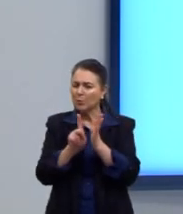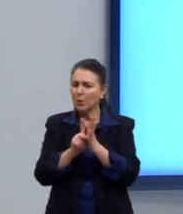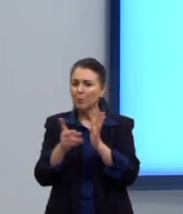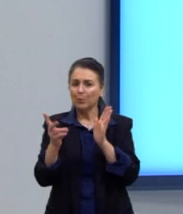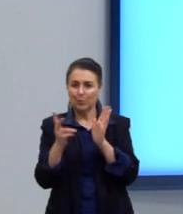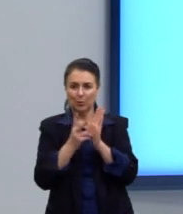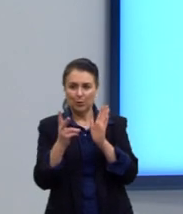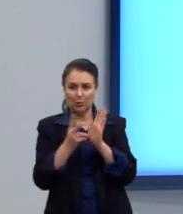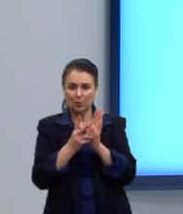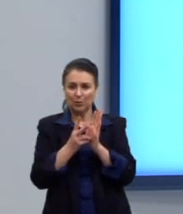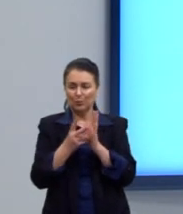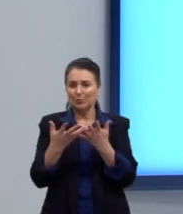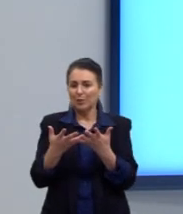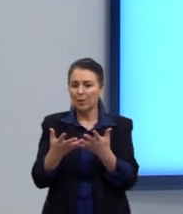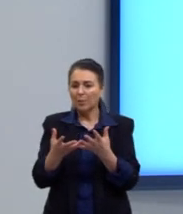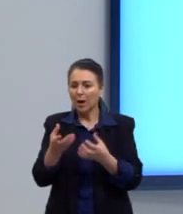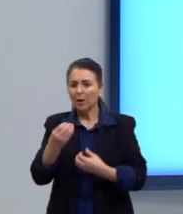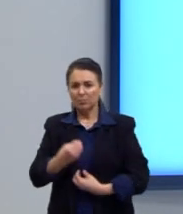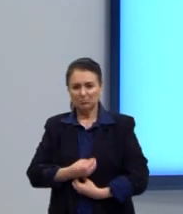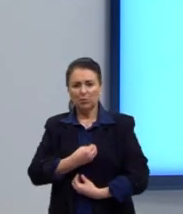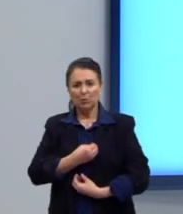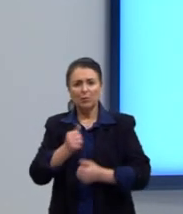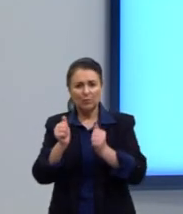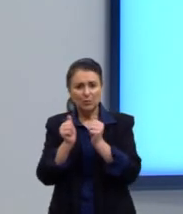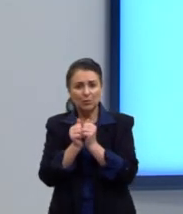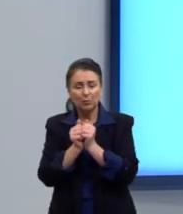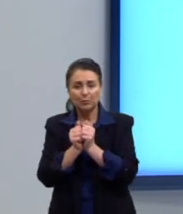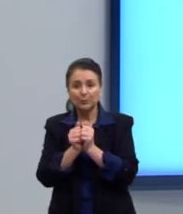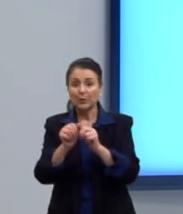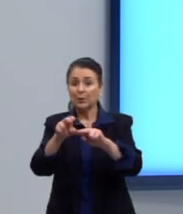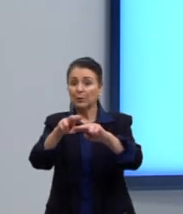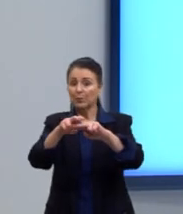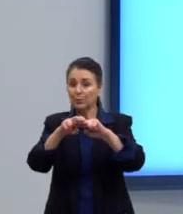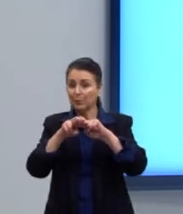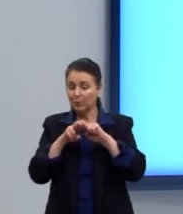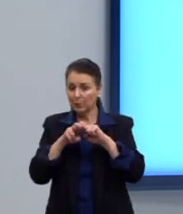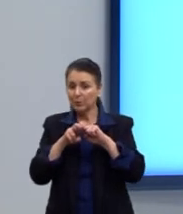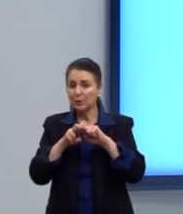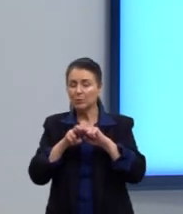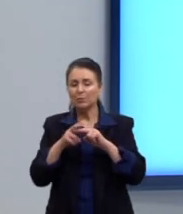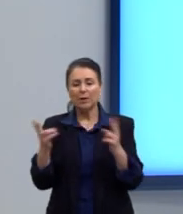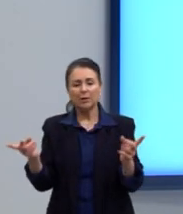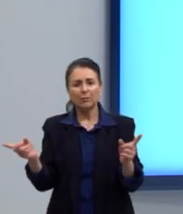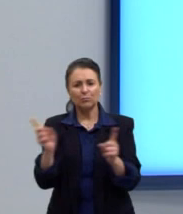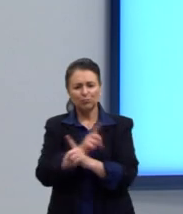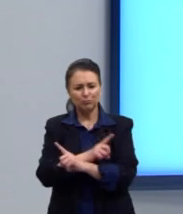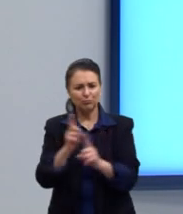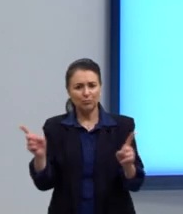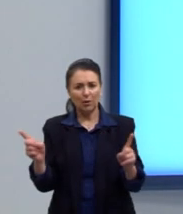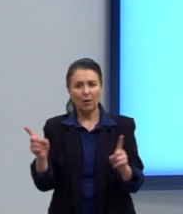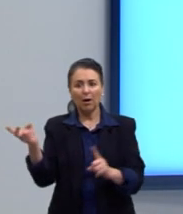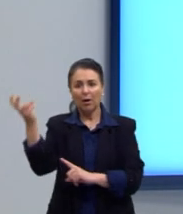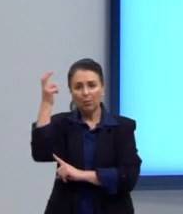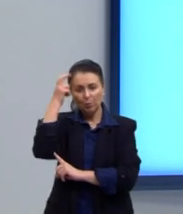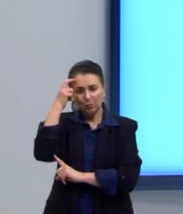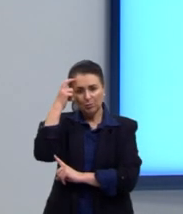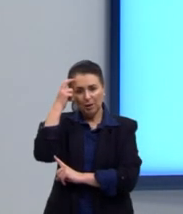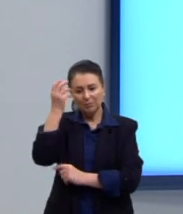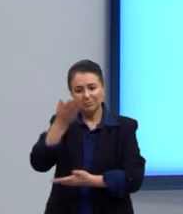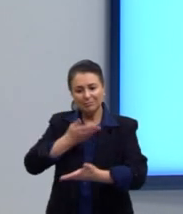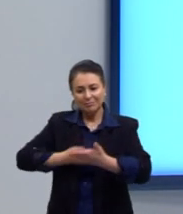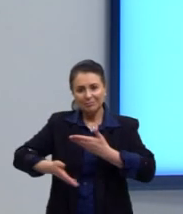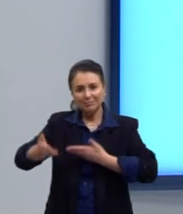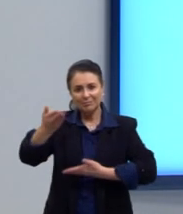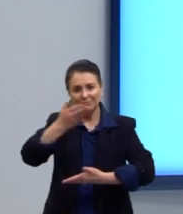camuflar ali no meio. Com isso, se deu início a diversas trocas culturais, inclusive de expressões